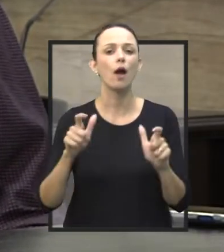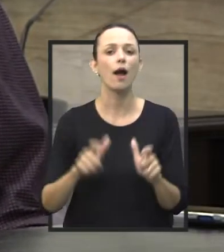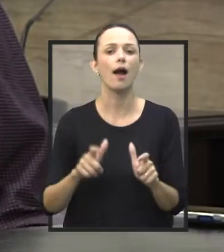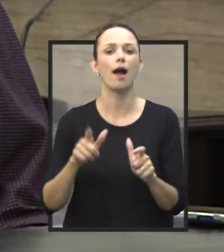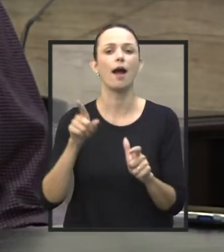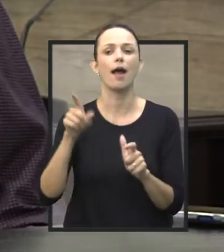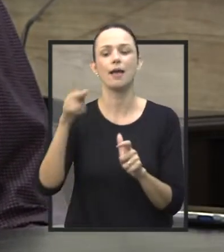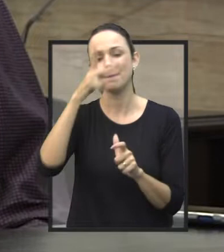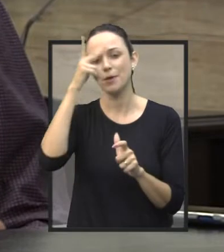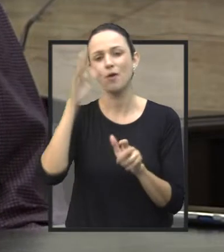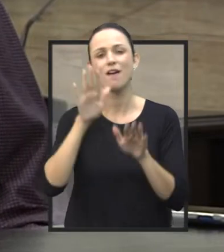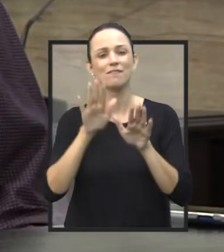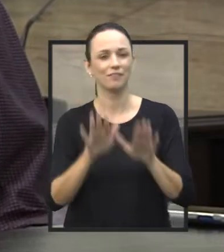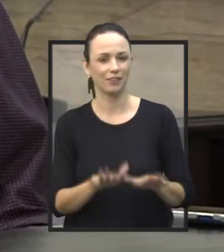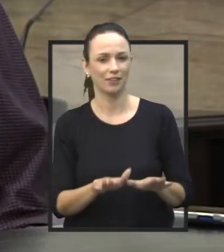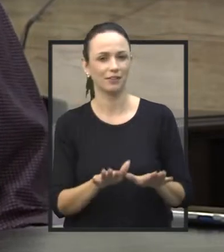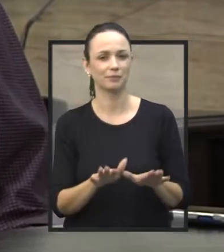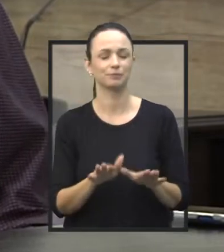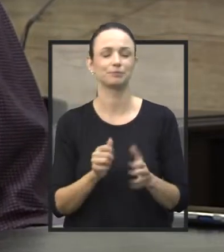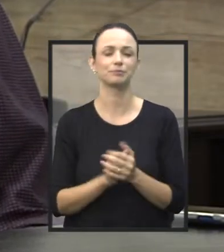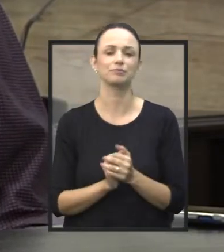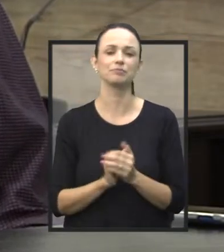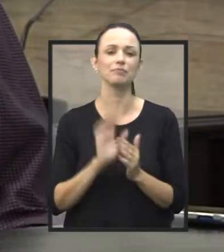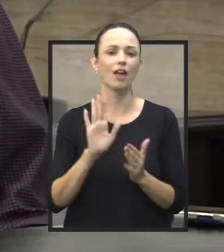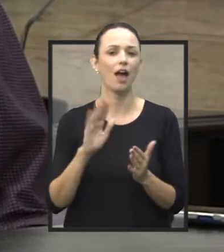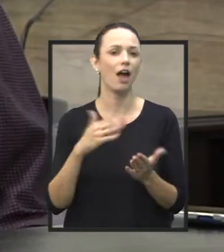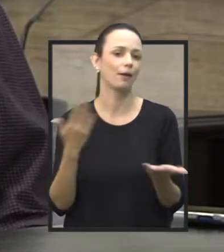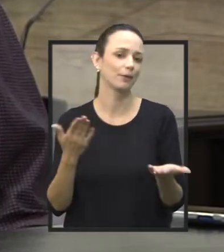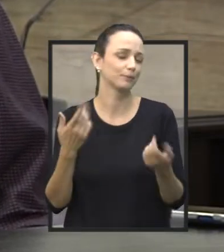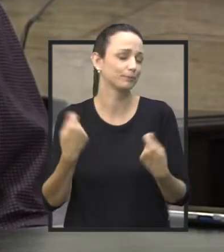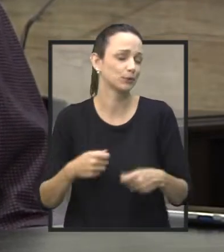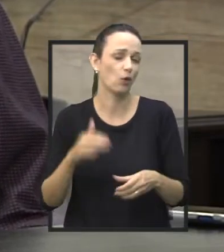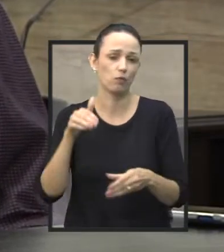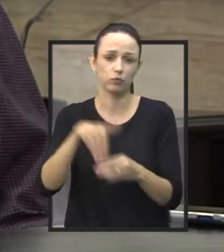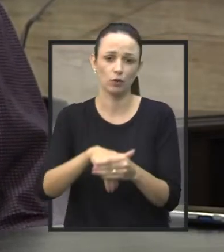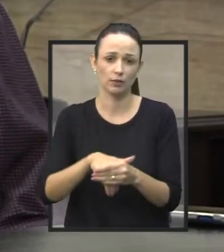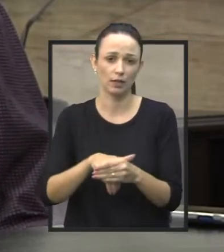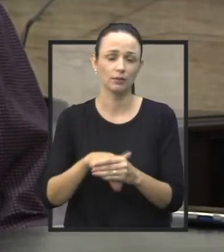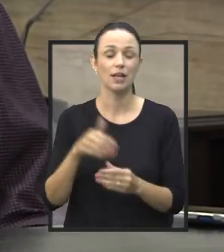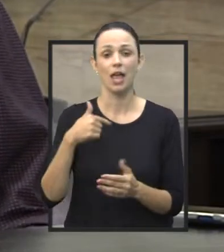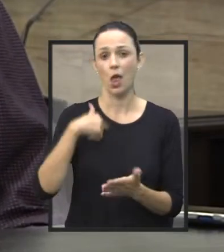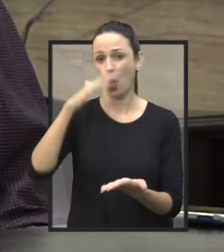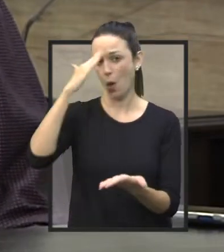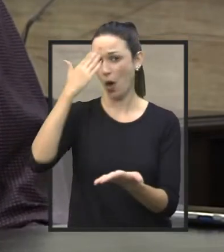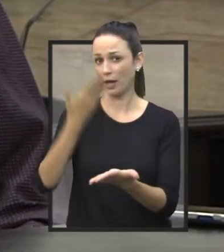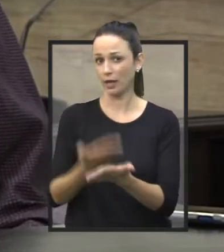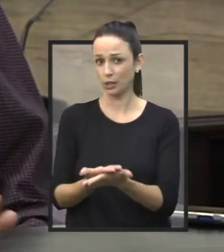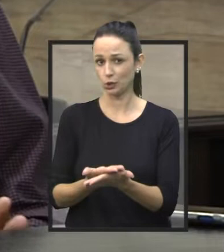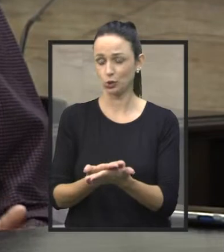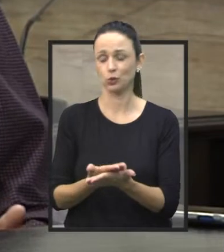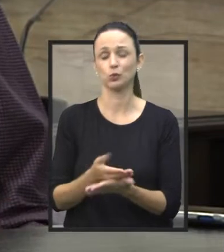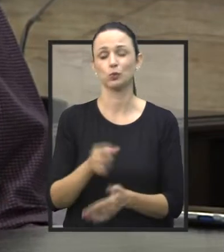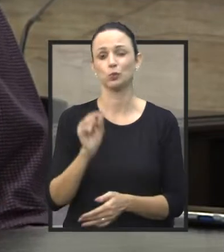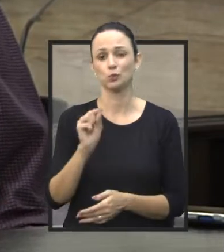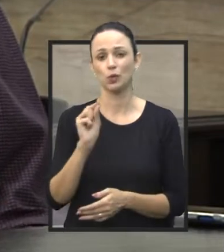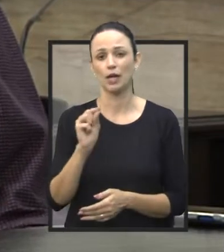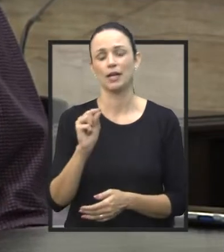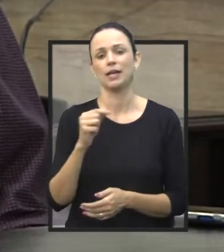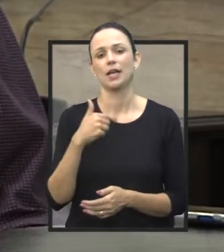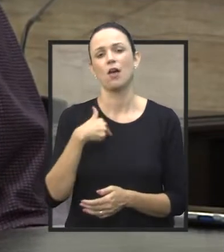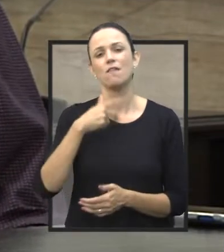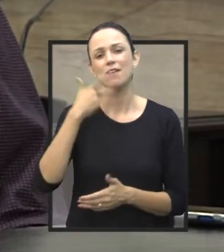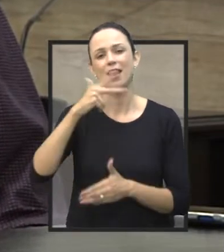pessoas. Mas chegamos num ponto em teve que ser votado. E eu acredito que, como falei na